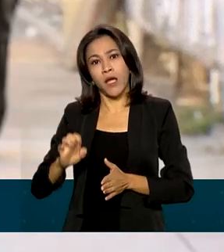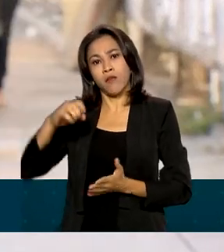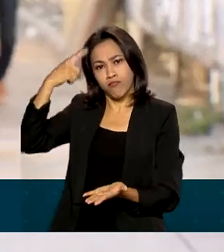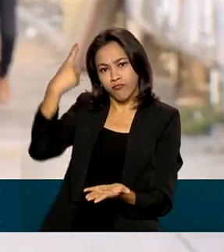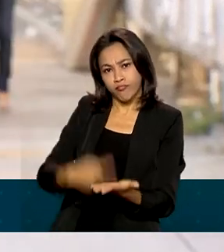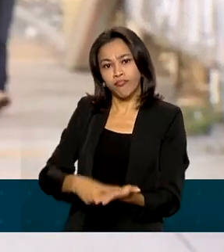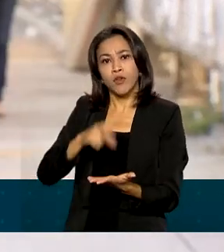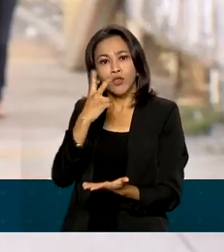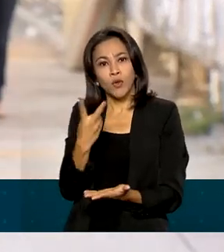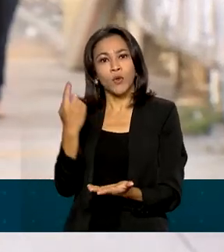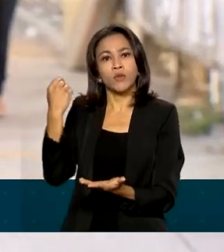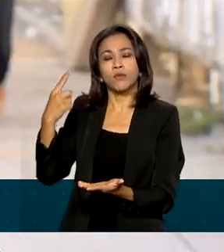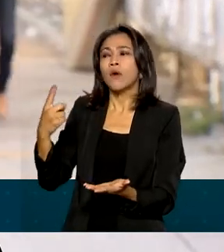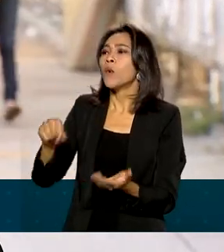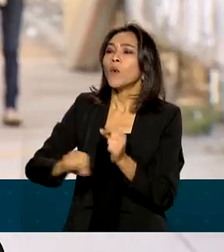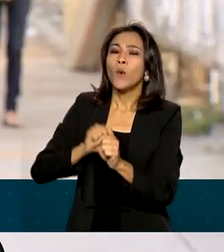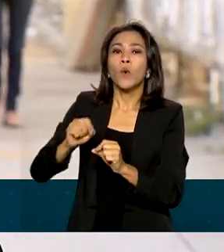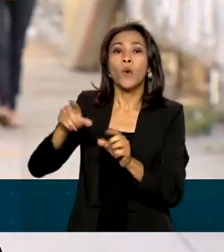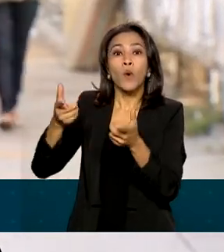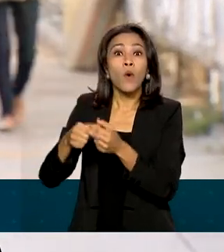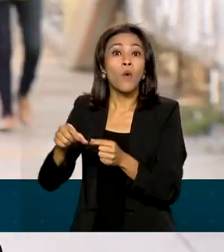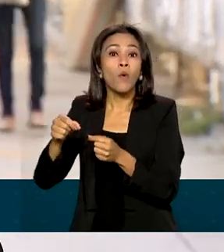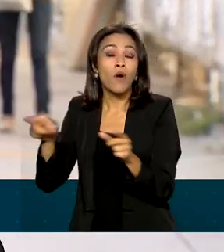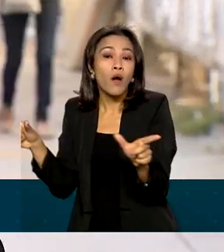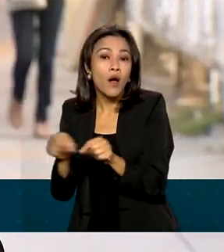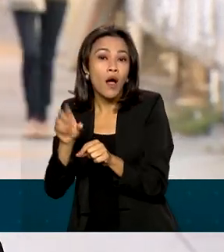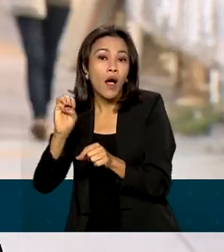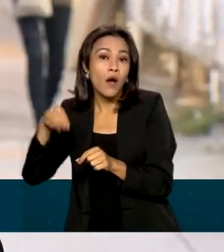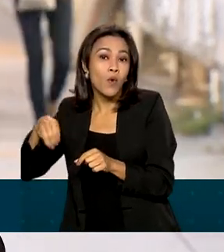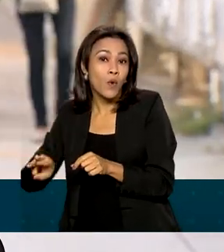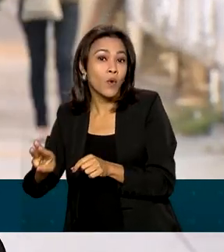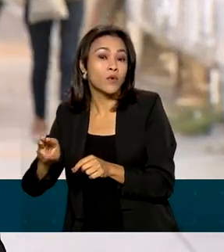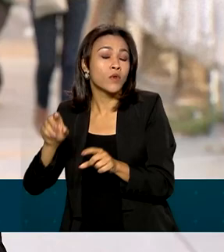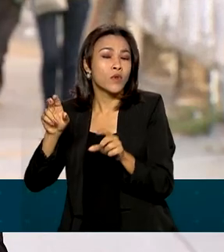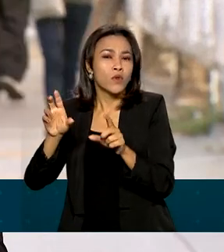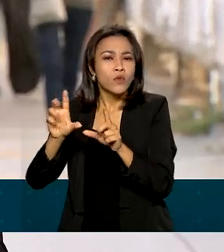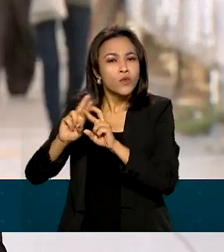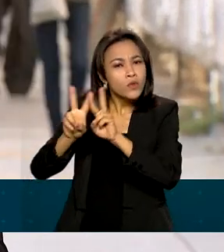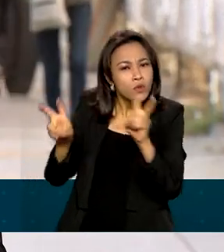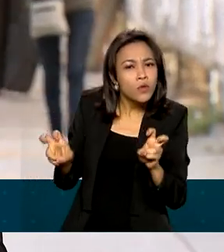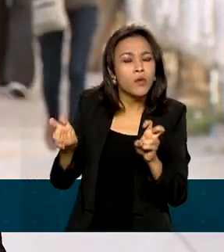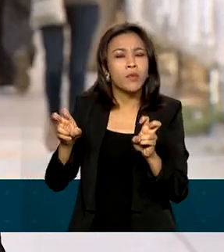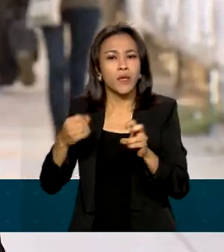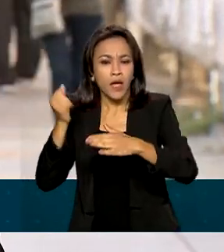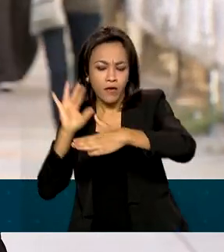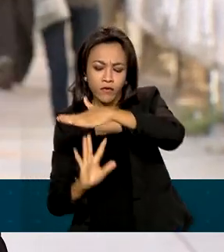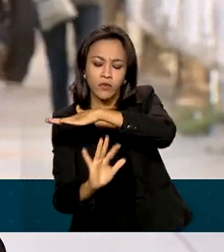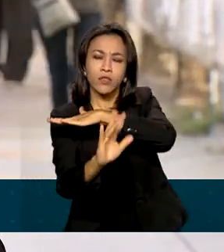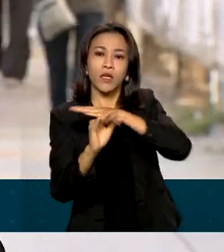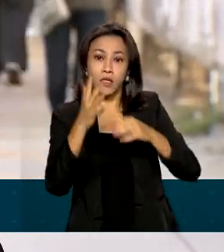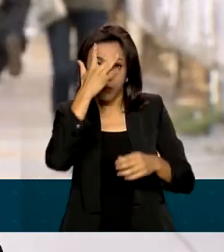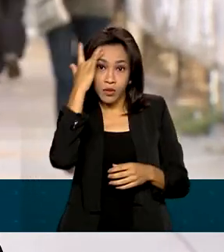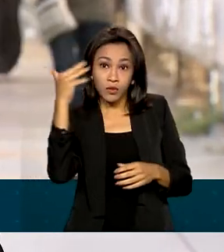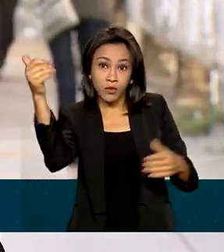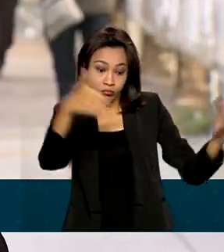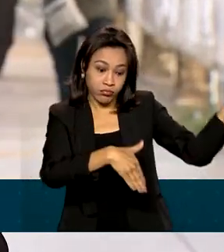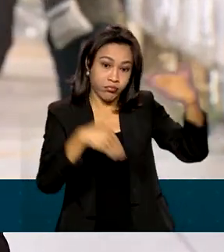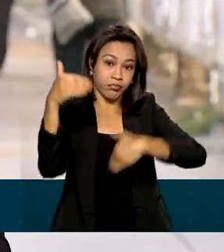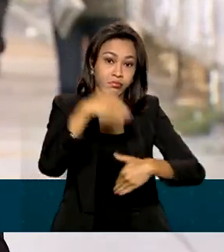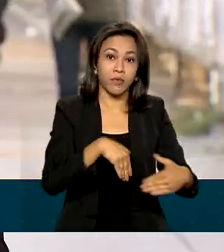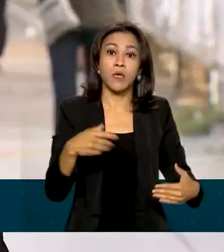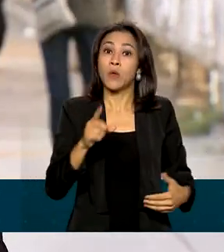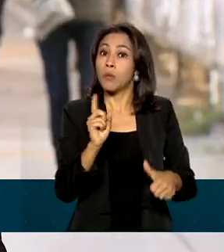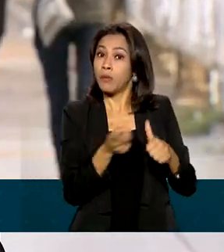com a ONU para fazer o recenseamento de refugiados e imigrantes. O principal ponto de levantamento será a Roraima.